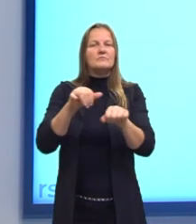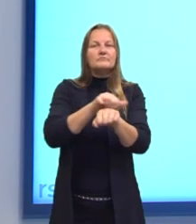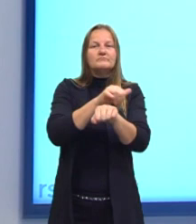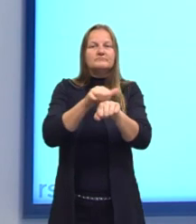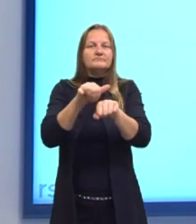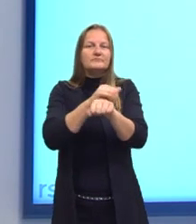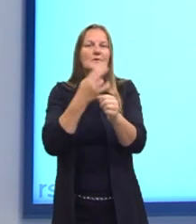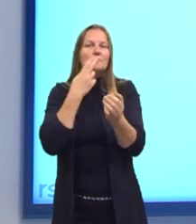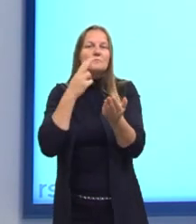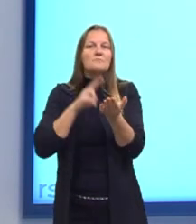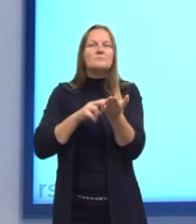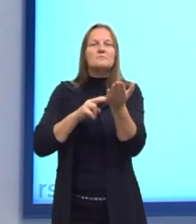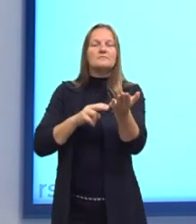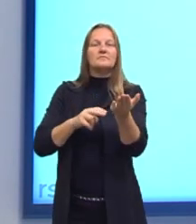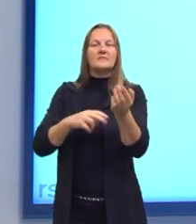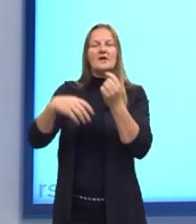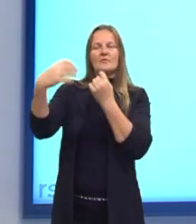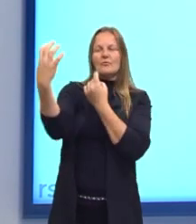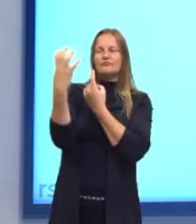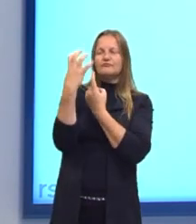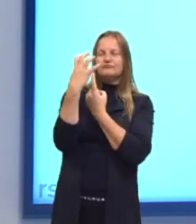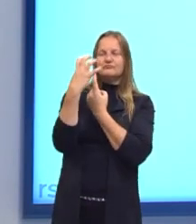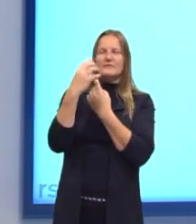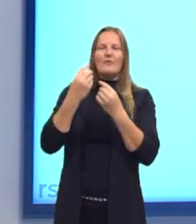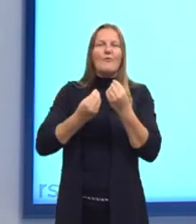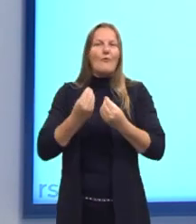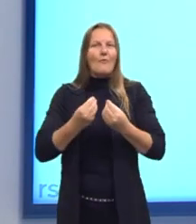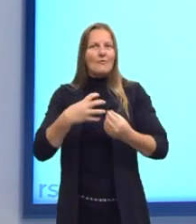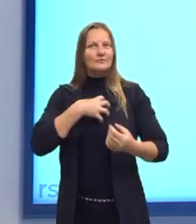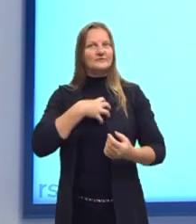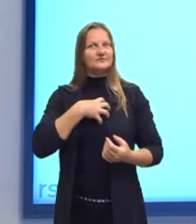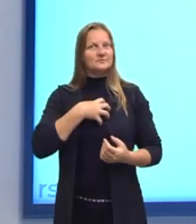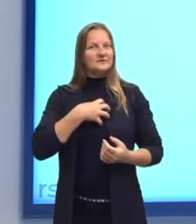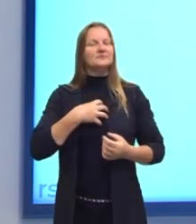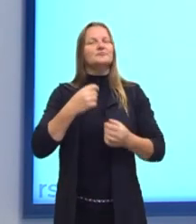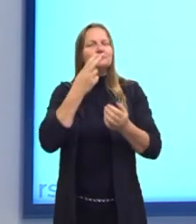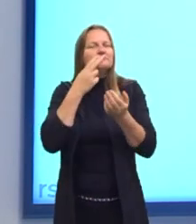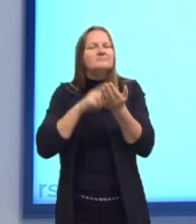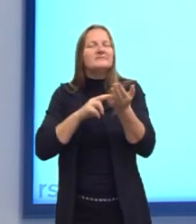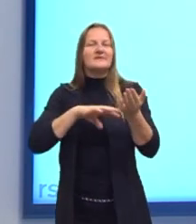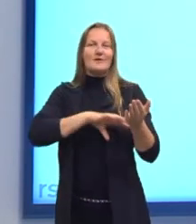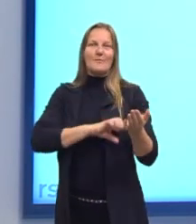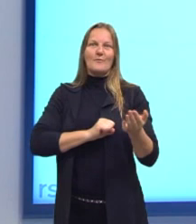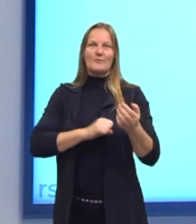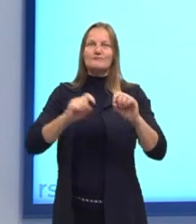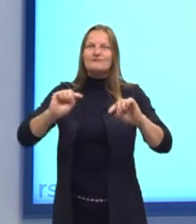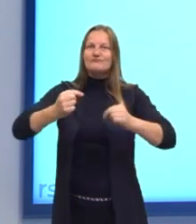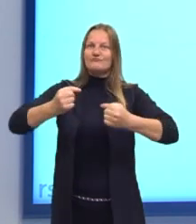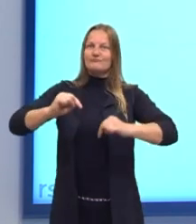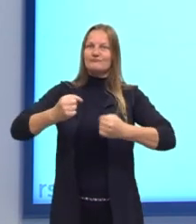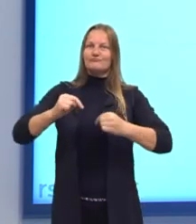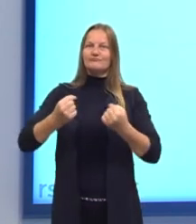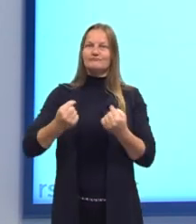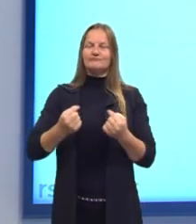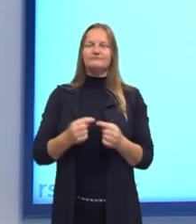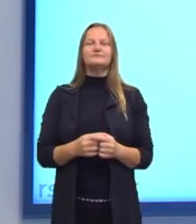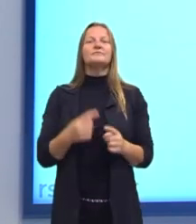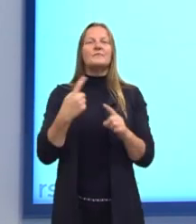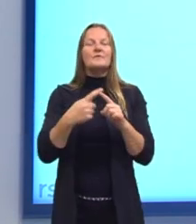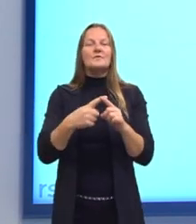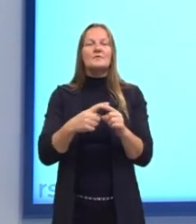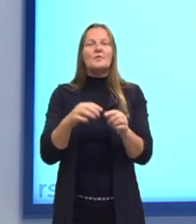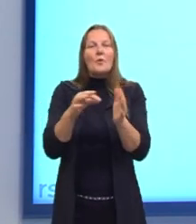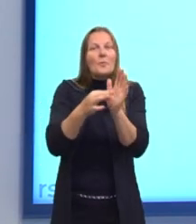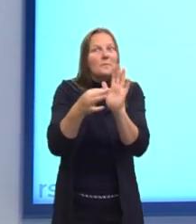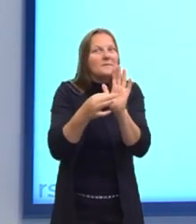está nos influenciando com relação a esses sentimentos que essas cartas de amor provocam. Por meio daquelas